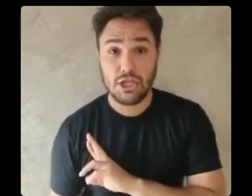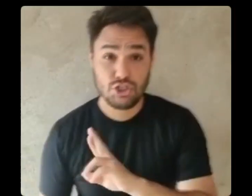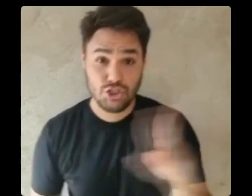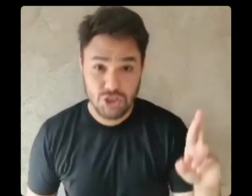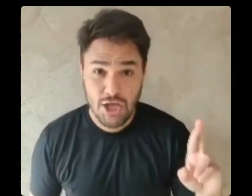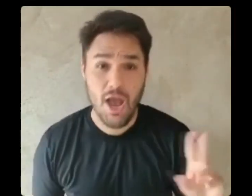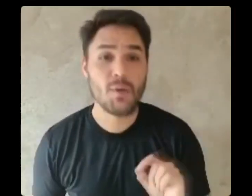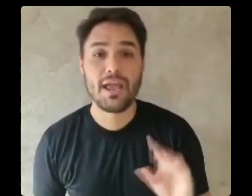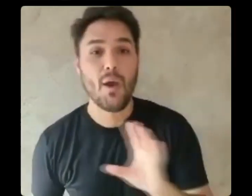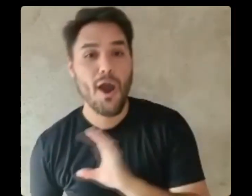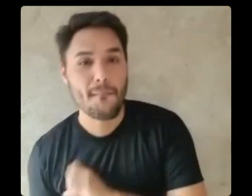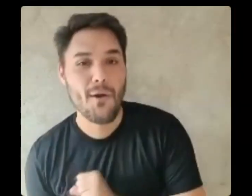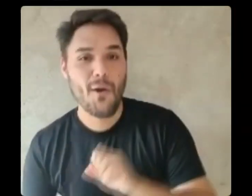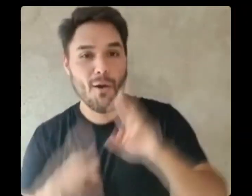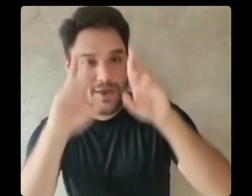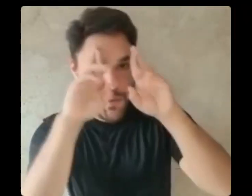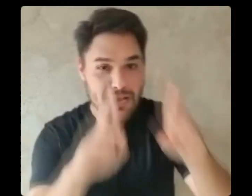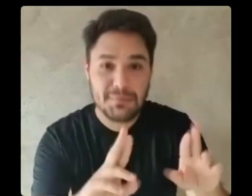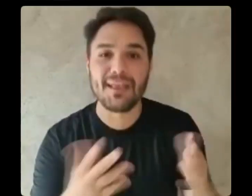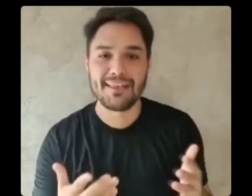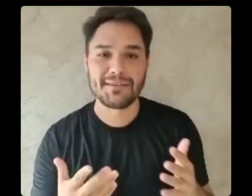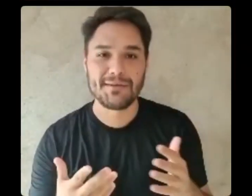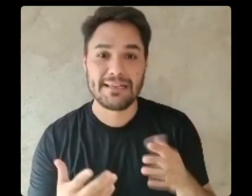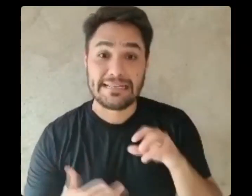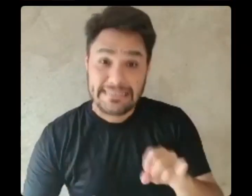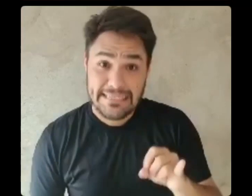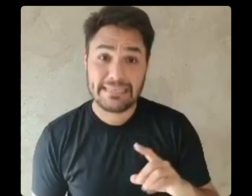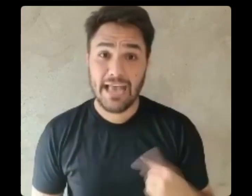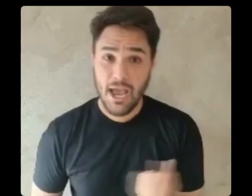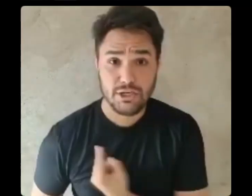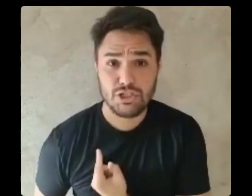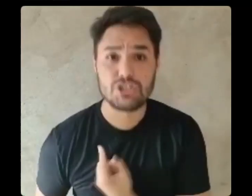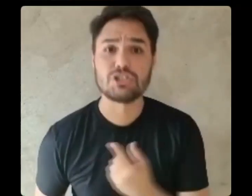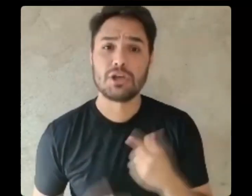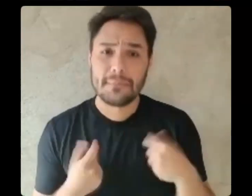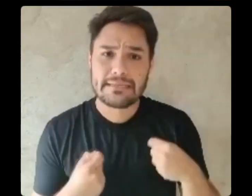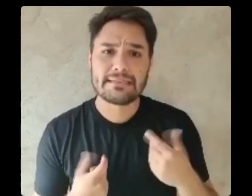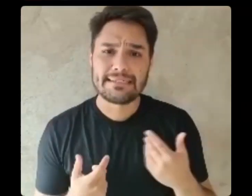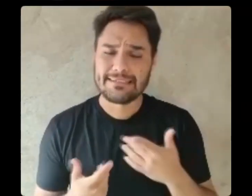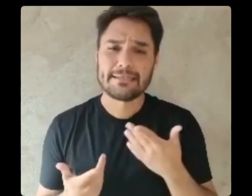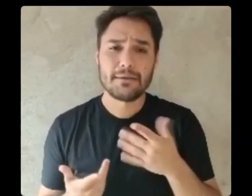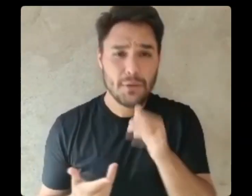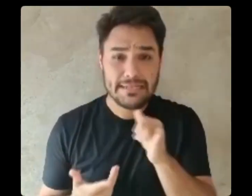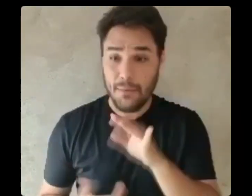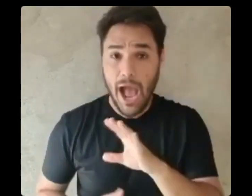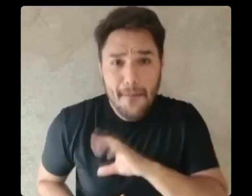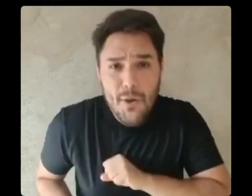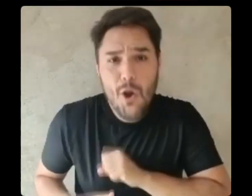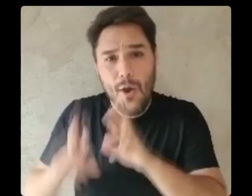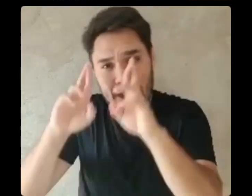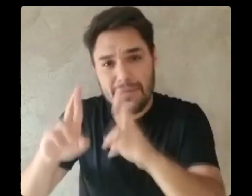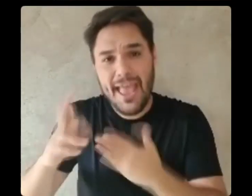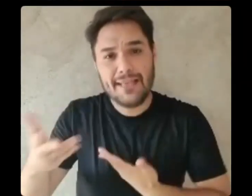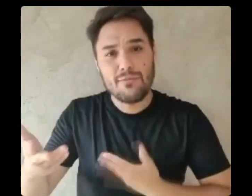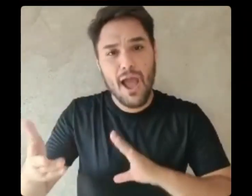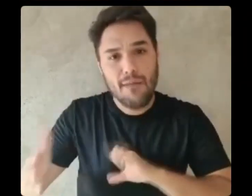respeito. É isso. Se a gente ir no cerne desse aspecto religioso que trata de amor e respeito e compaixão, a